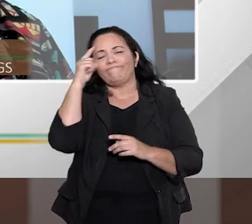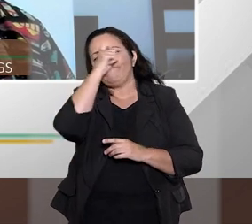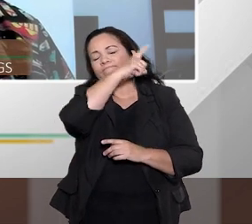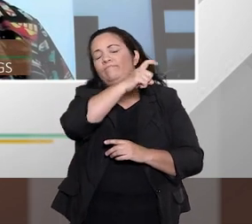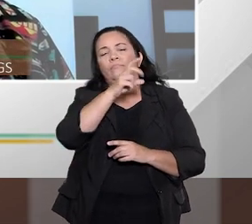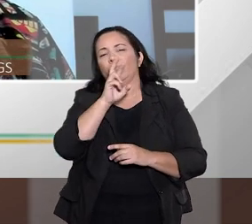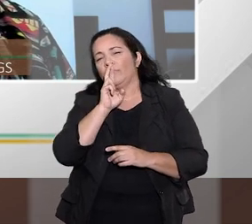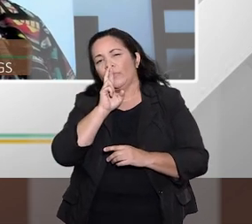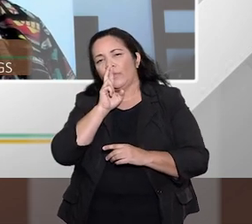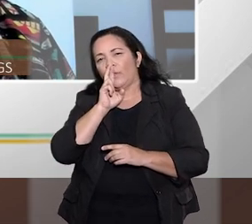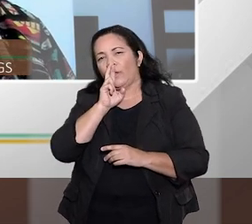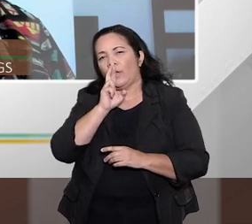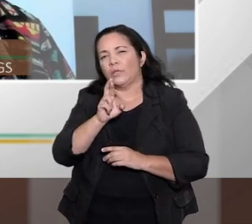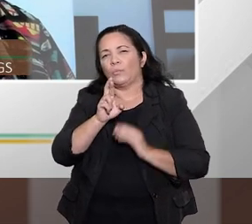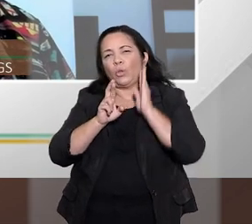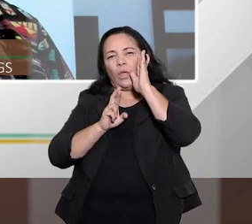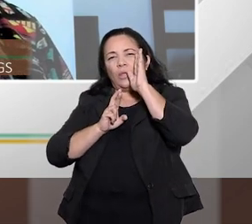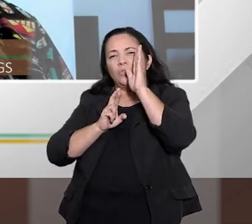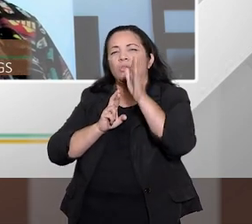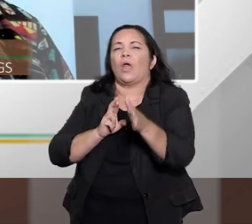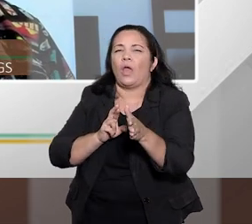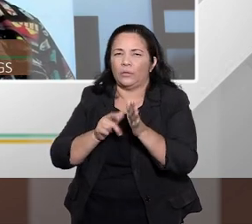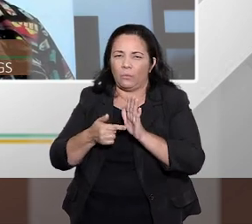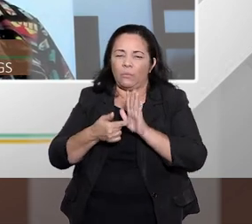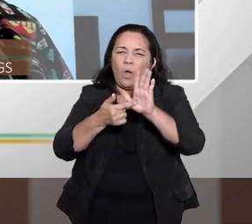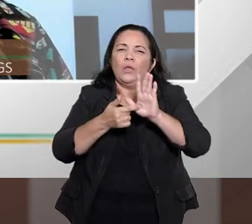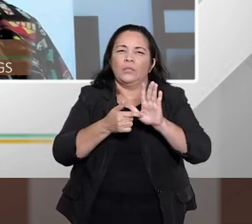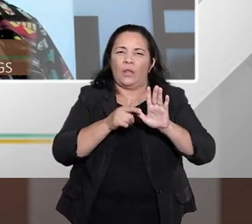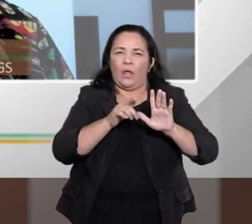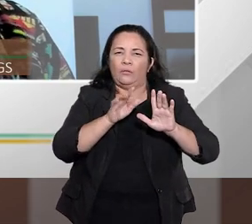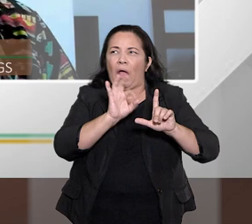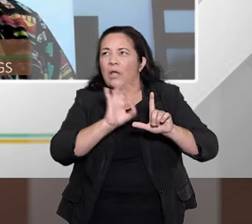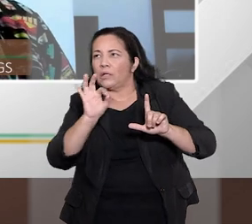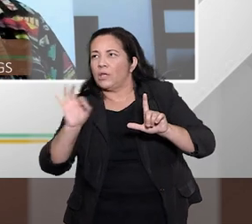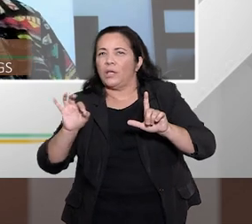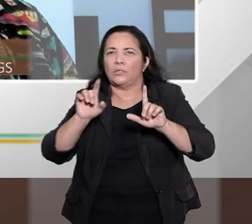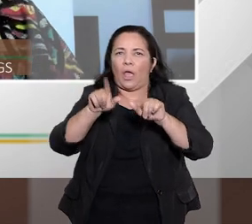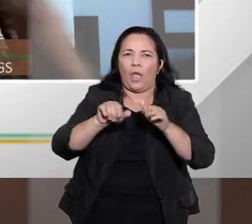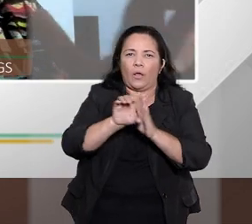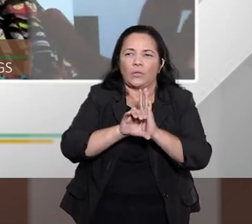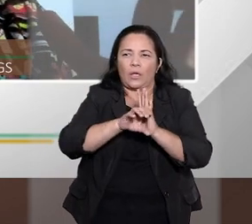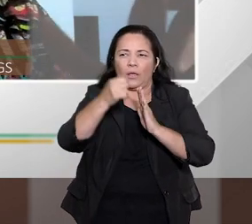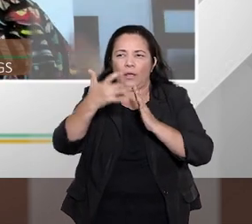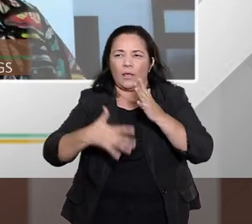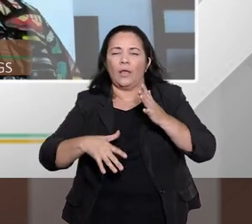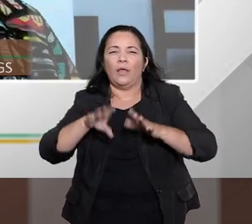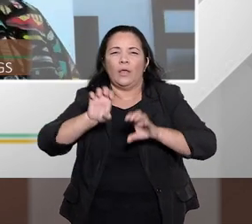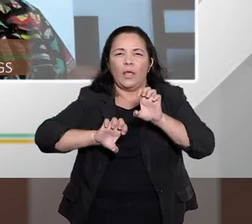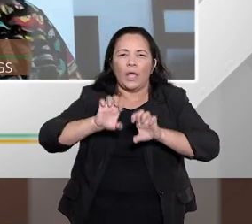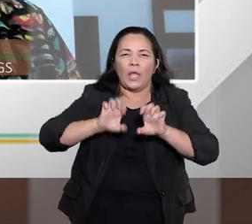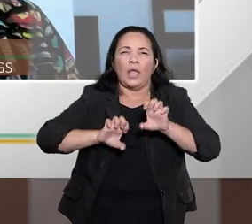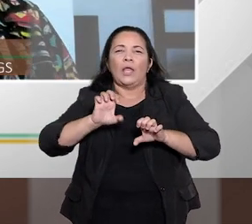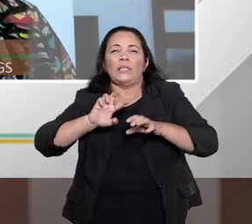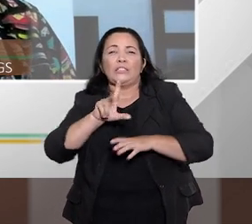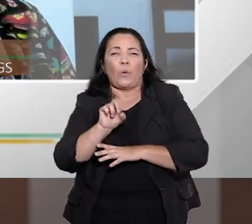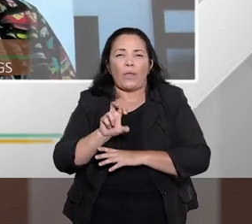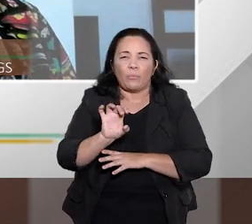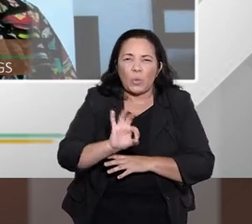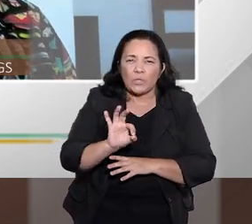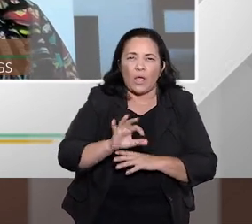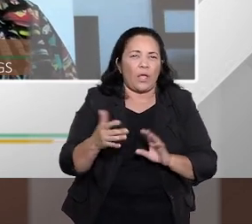de forma, vamos dizer, estatística. Se eu comprometo 50% daquilo que eu ganho, eu estou